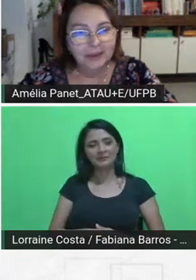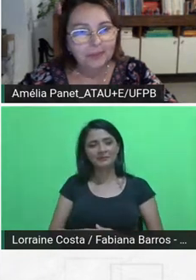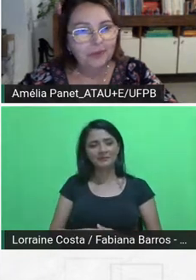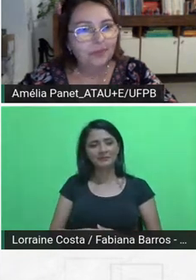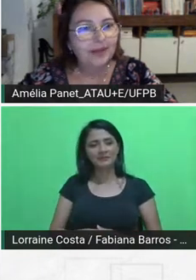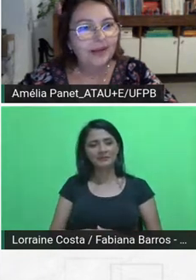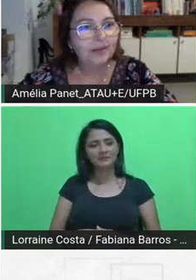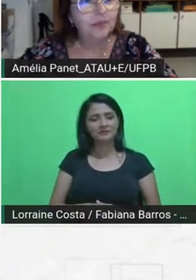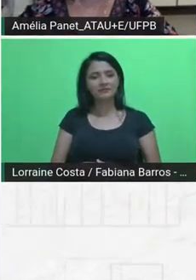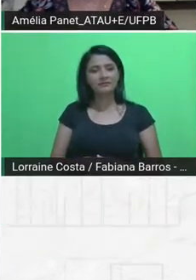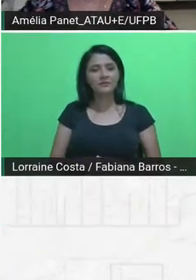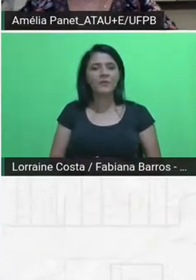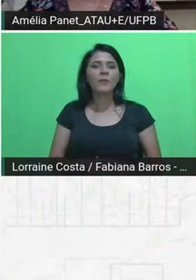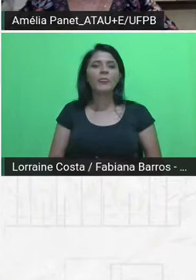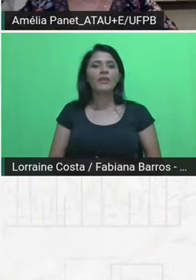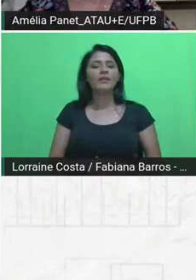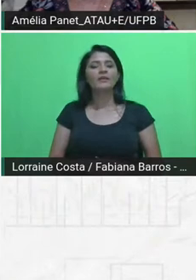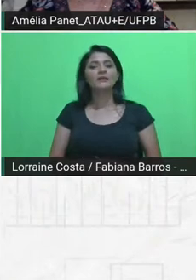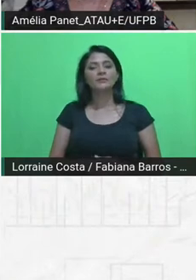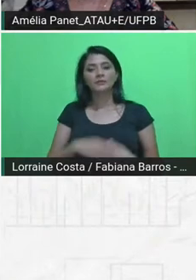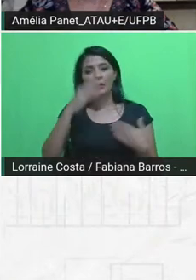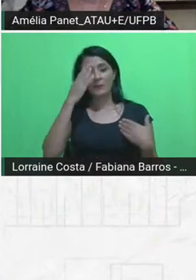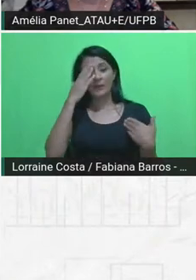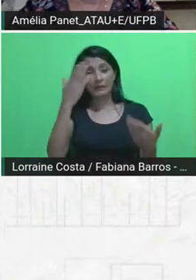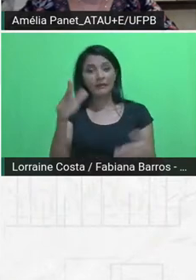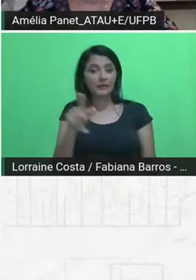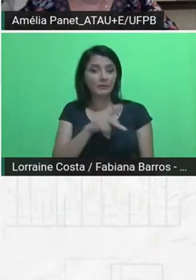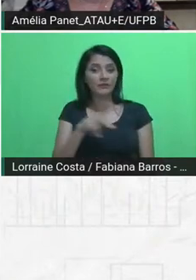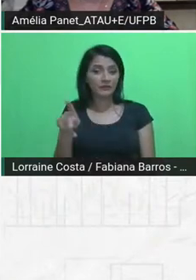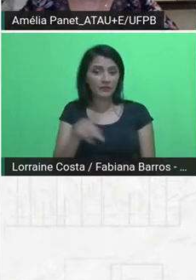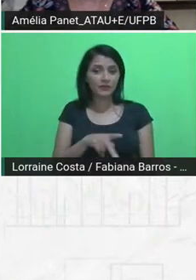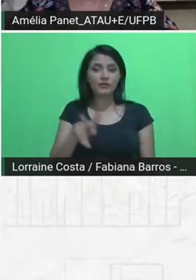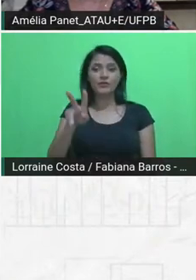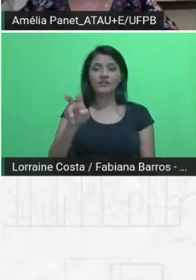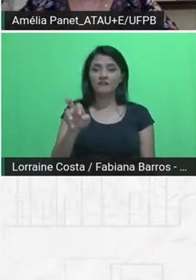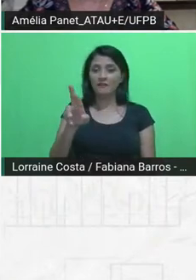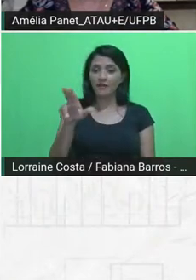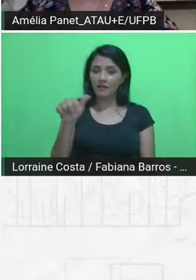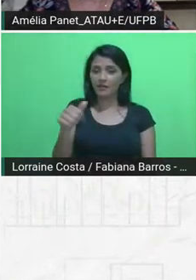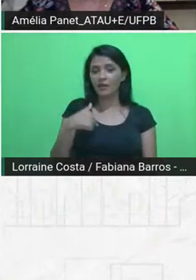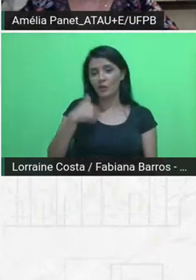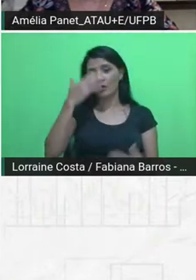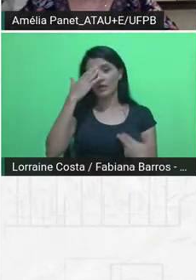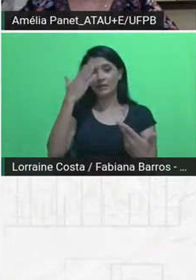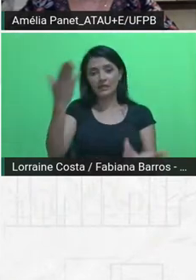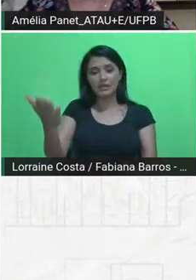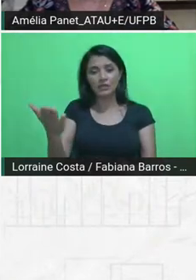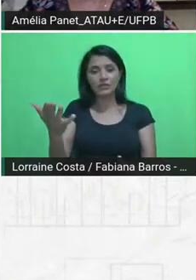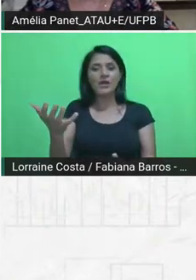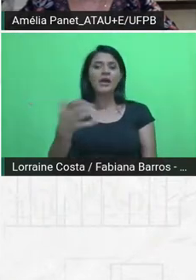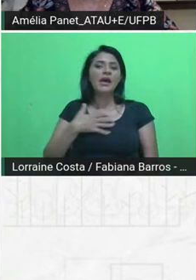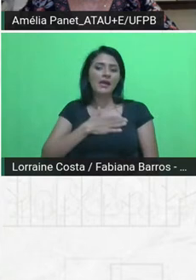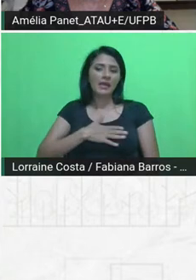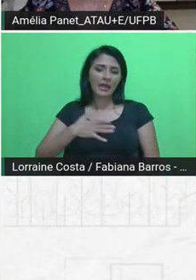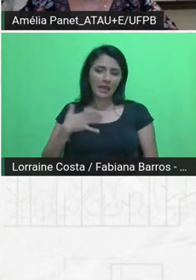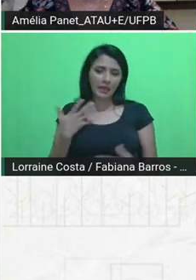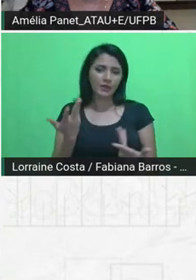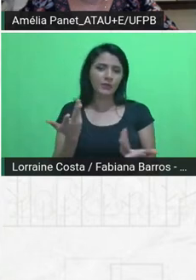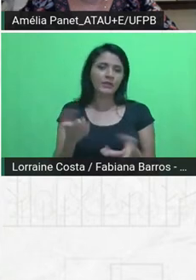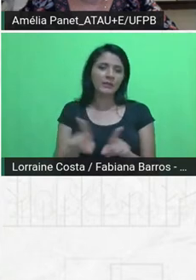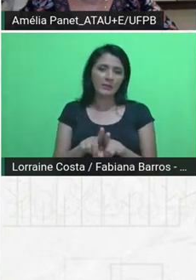muito obrigada, professora Vera, eu que agradeço, gostaria também de começar